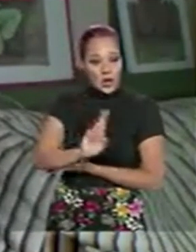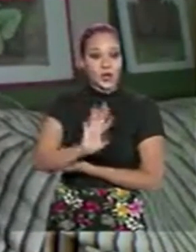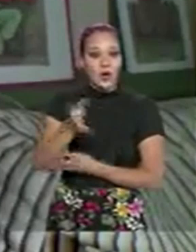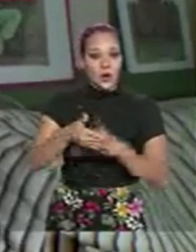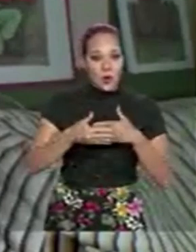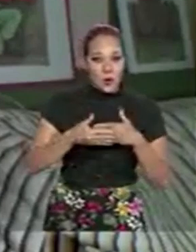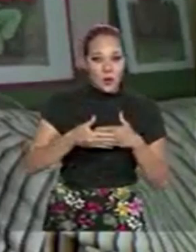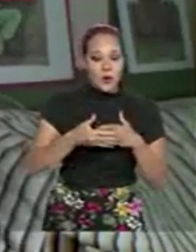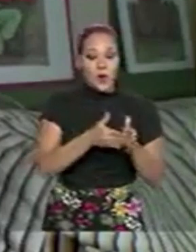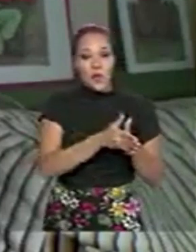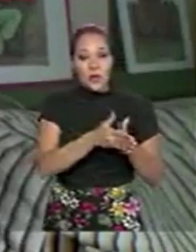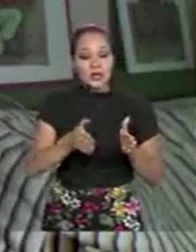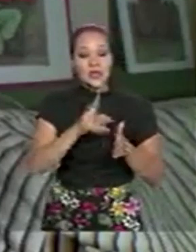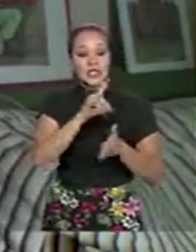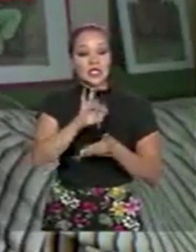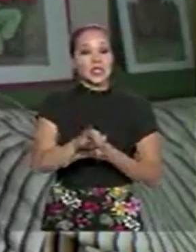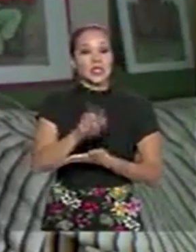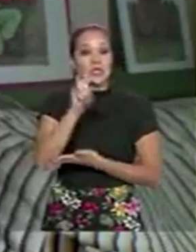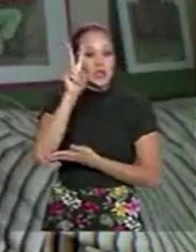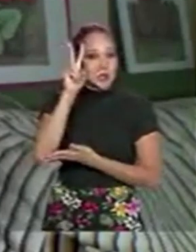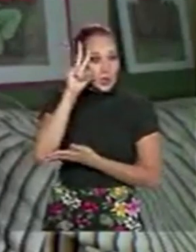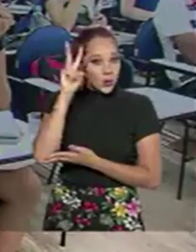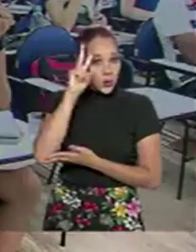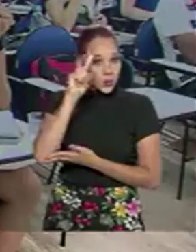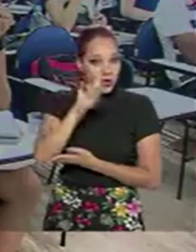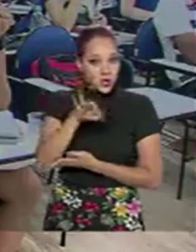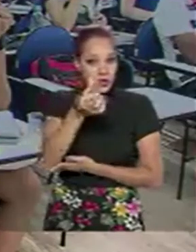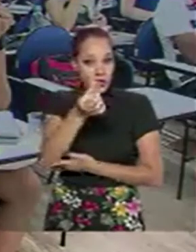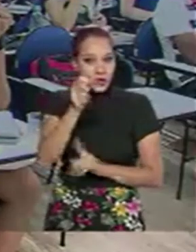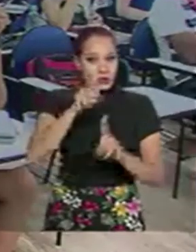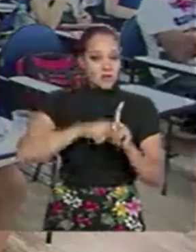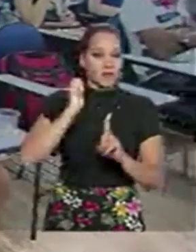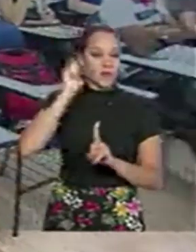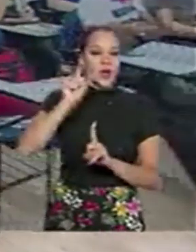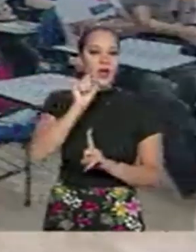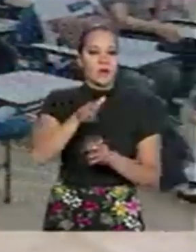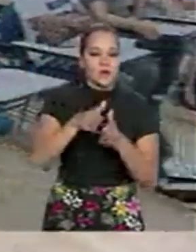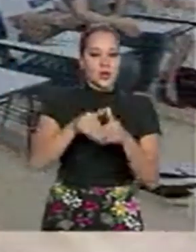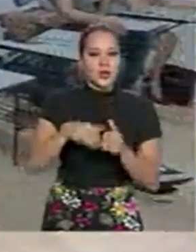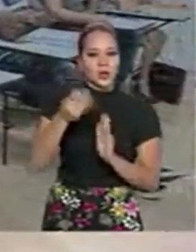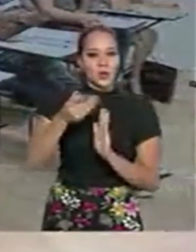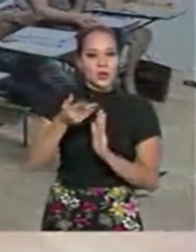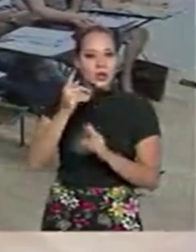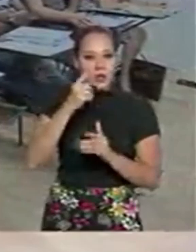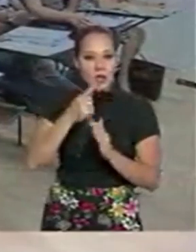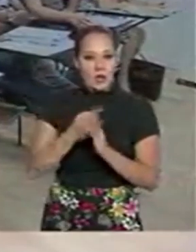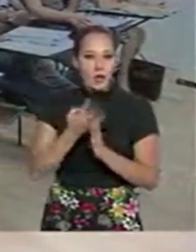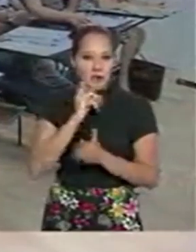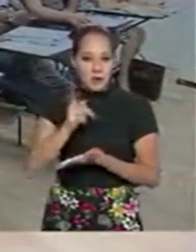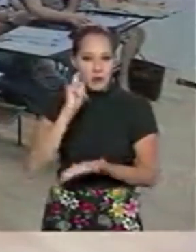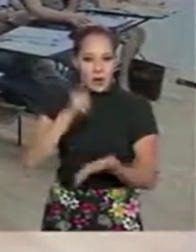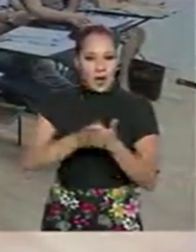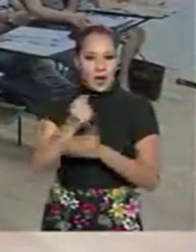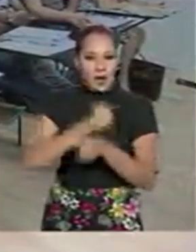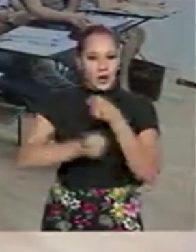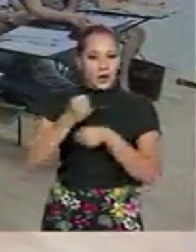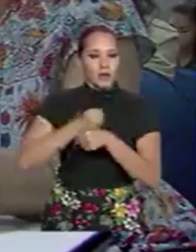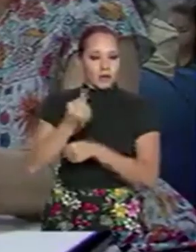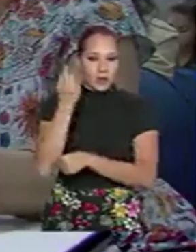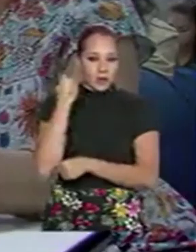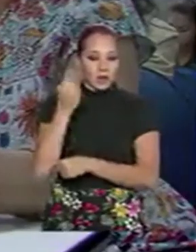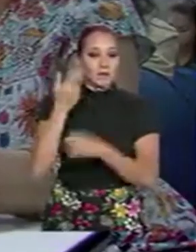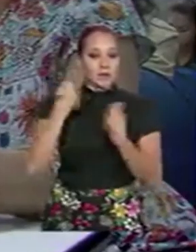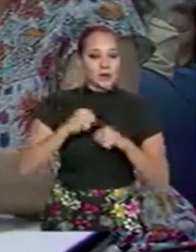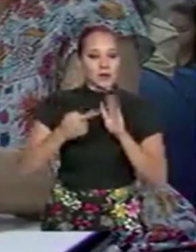começa segunda-feira que vem, dia 6 de abril. Quem solicitou isenção no ano passado e não prestou o exame deve apresentar